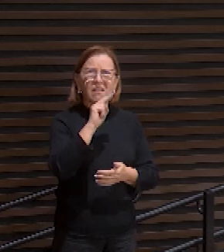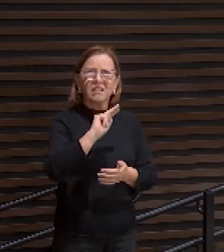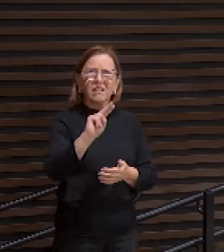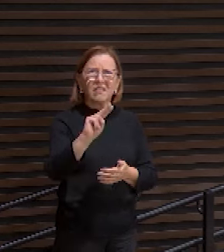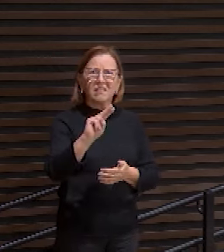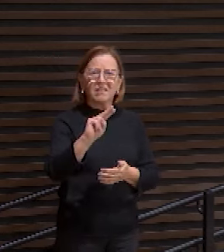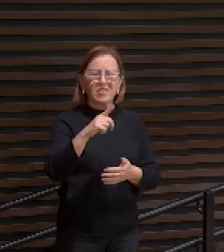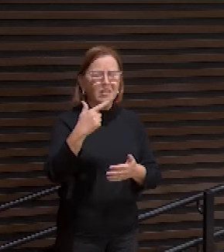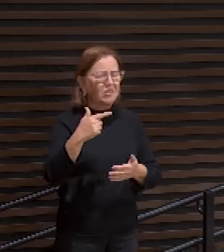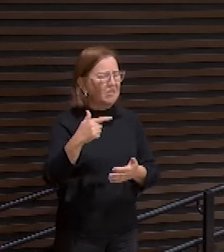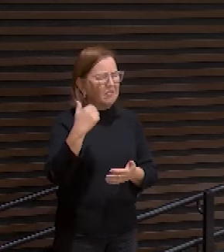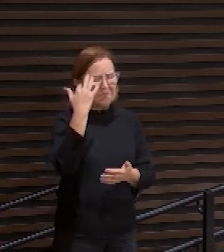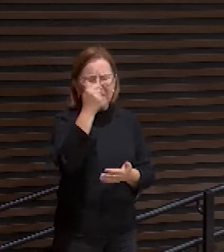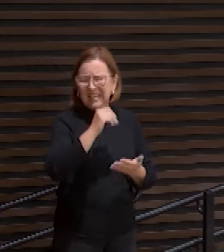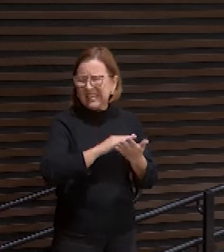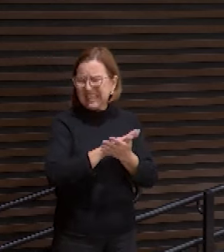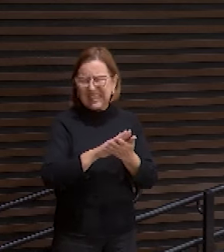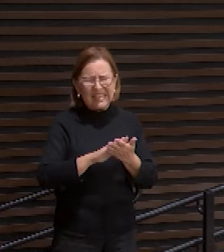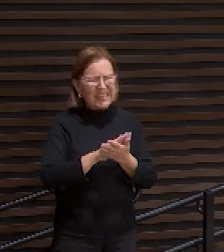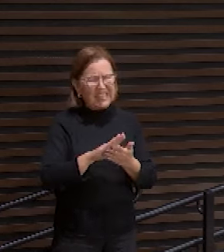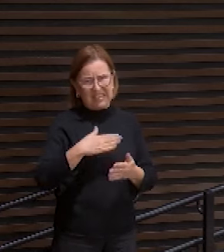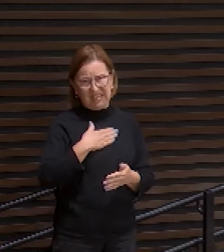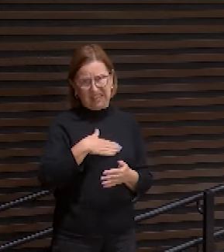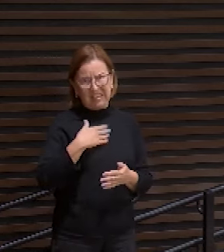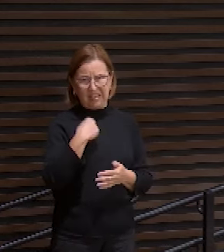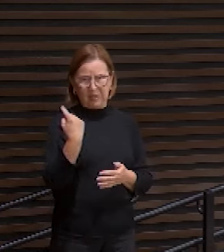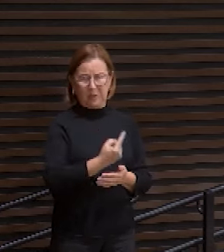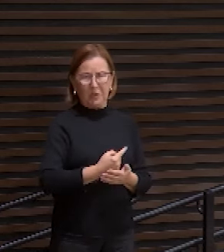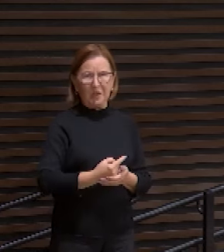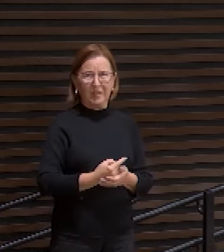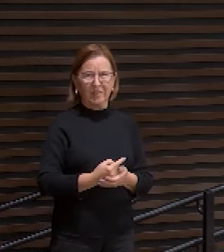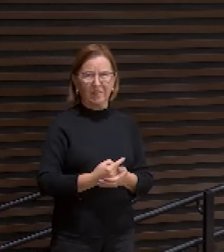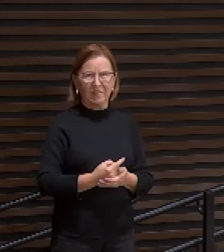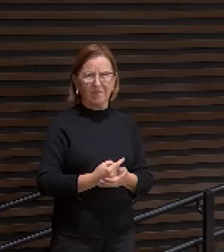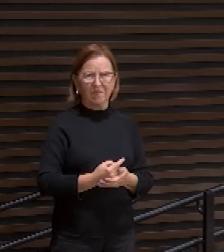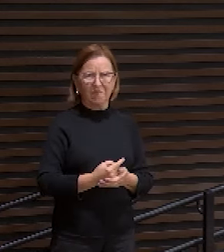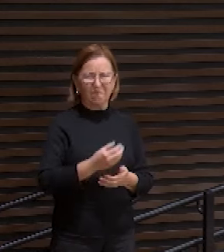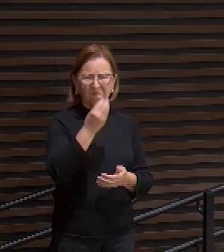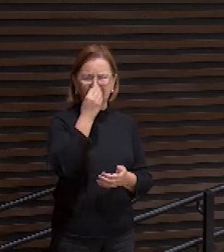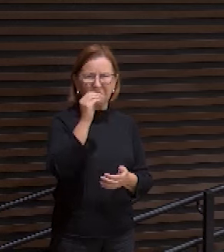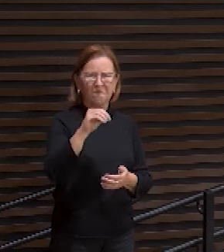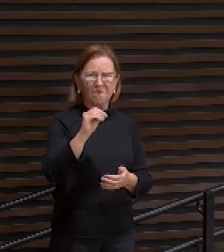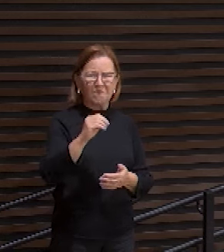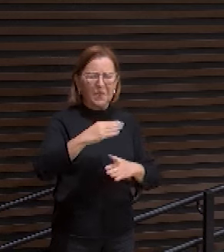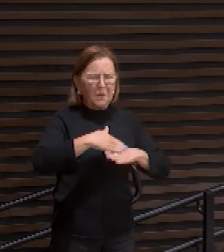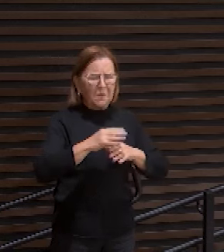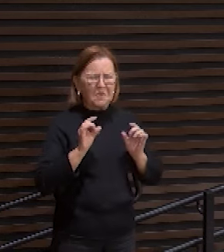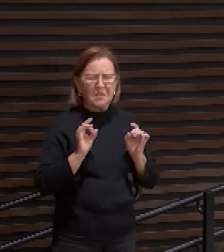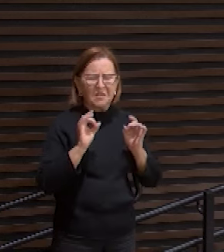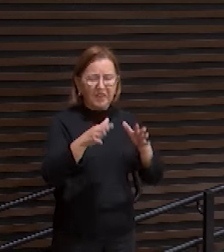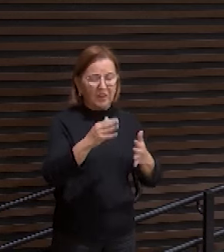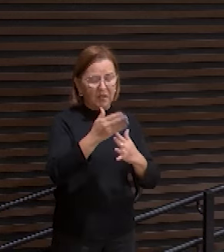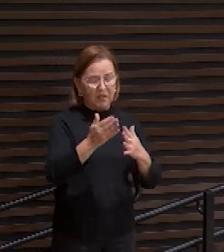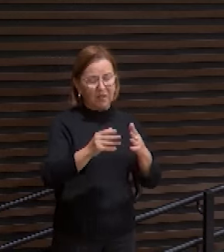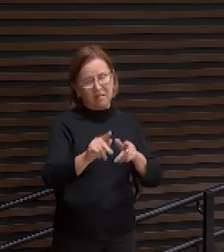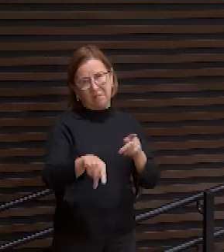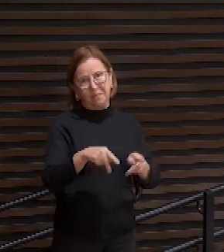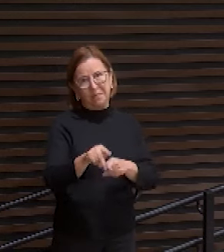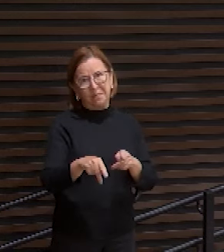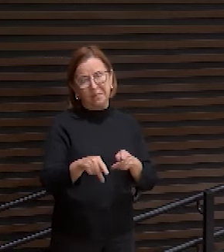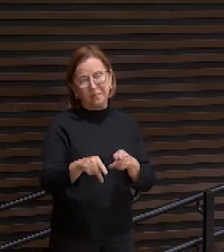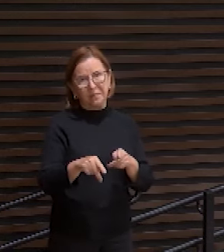nenhuma beleza havia que nos agradasse. Era desprezado e o mais rejeitado entre os homens.